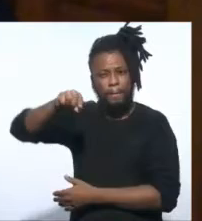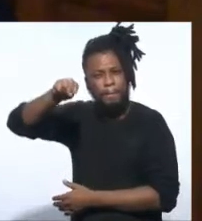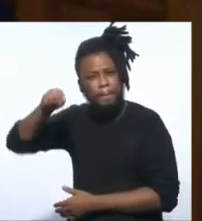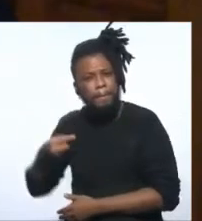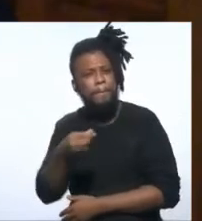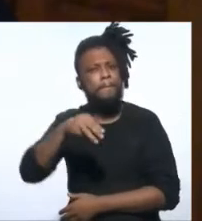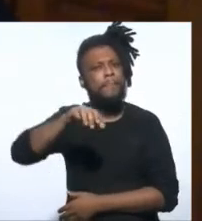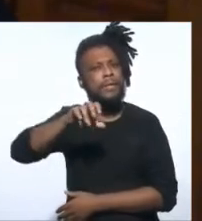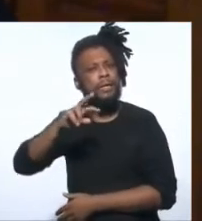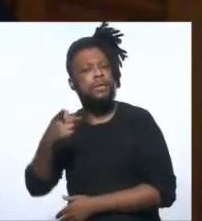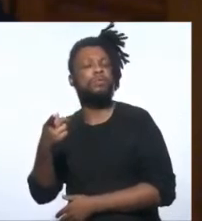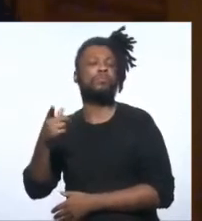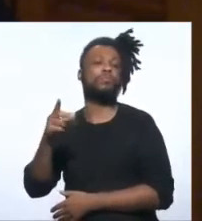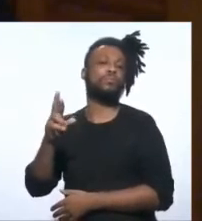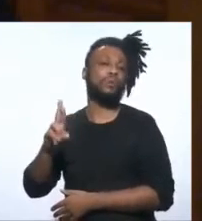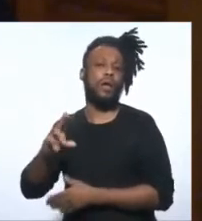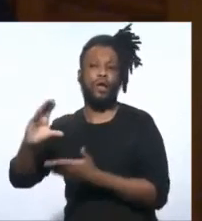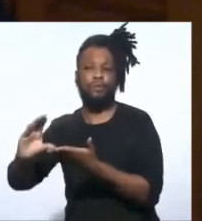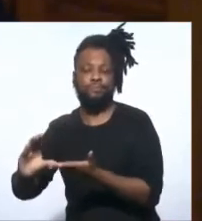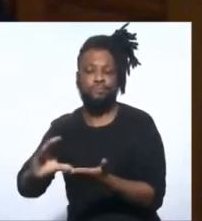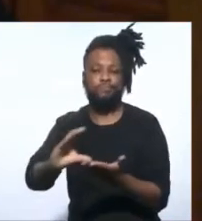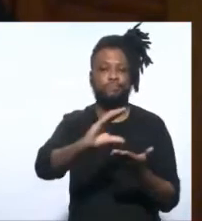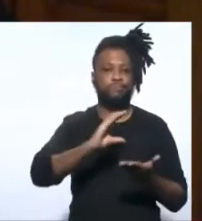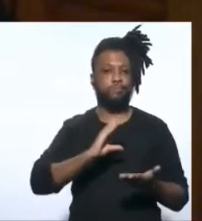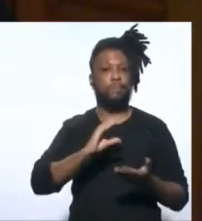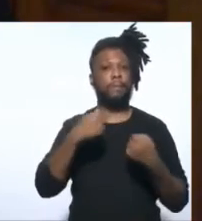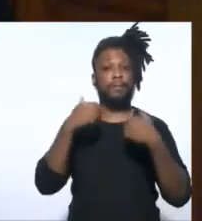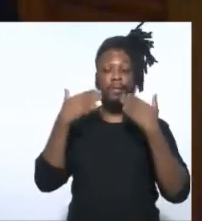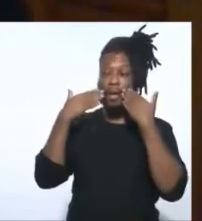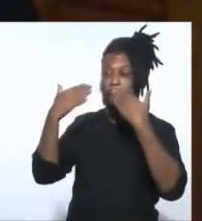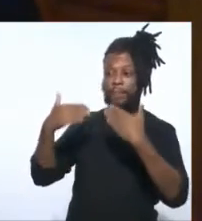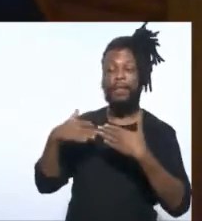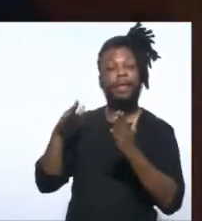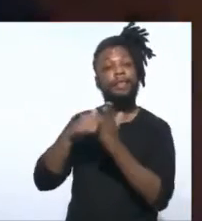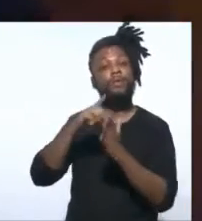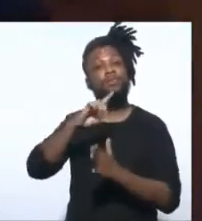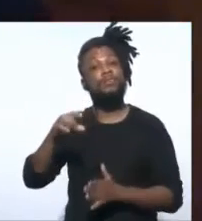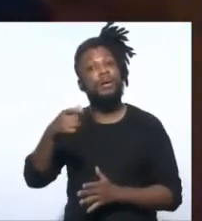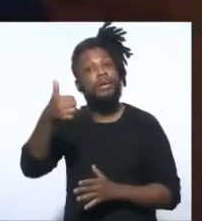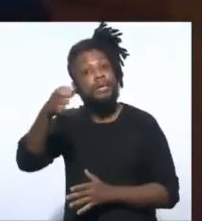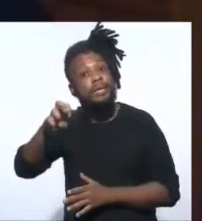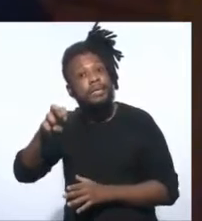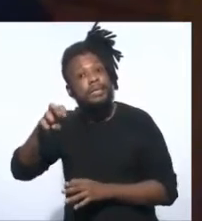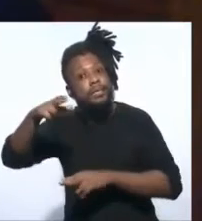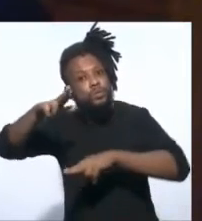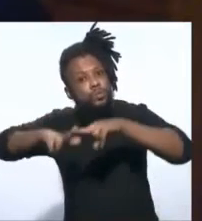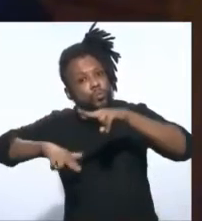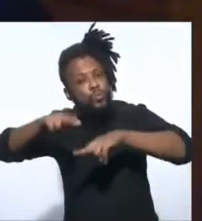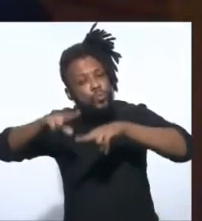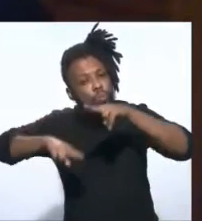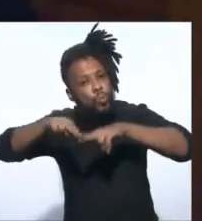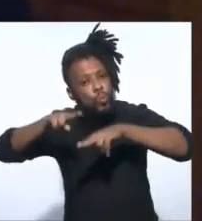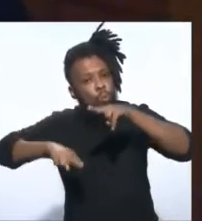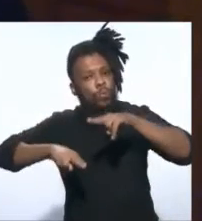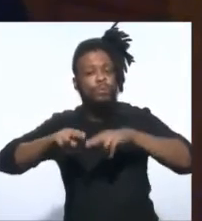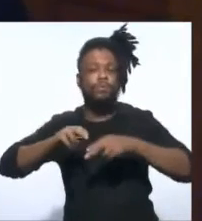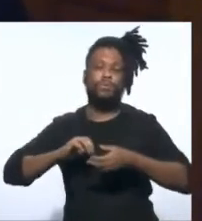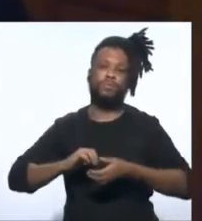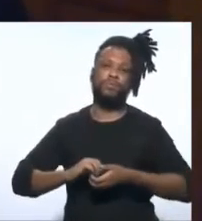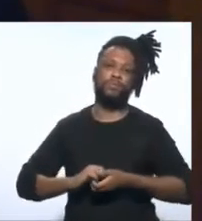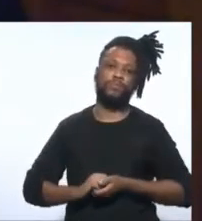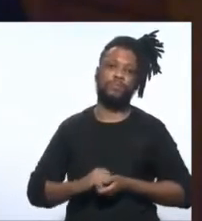têm que ser apresentados como contrapartida até o dia 15 de junho, 15 de junho,